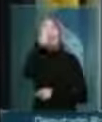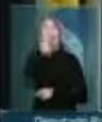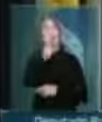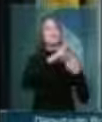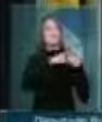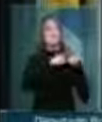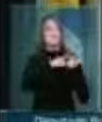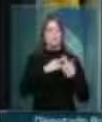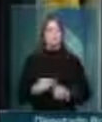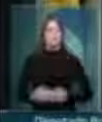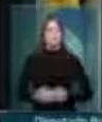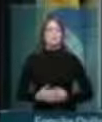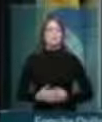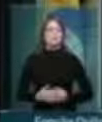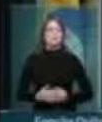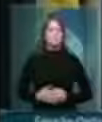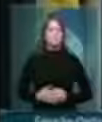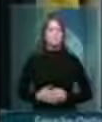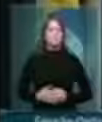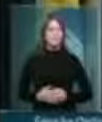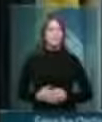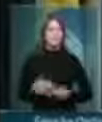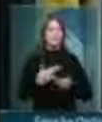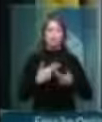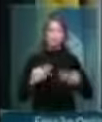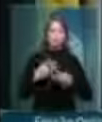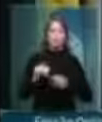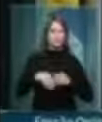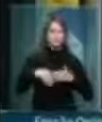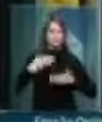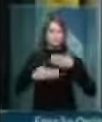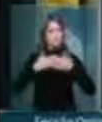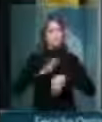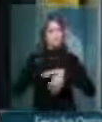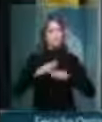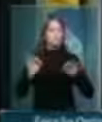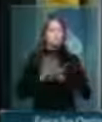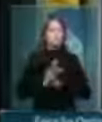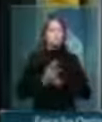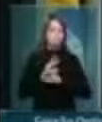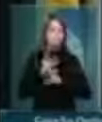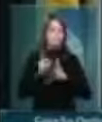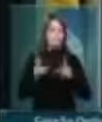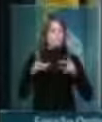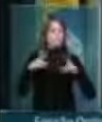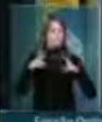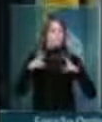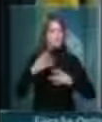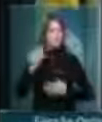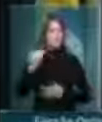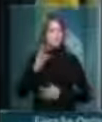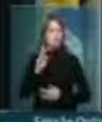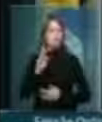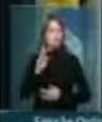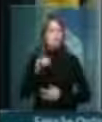processo de privatização da era tucana. Muito obrigado, senhor presidente.